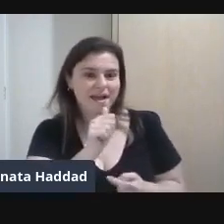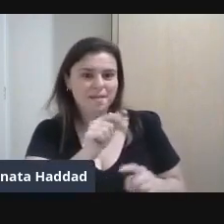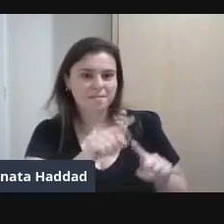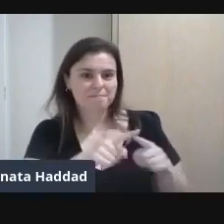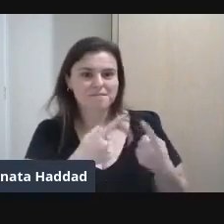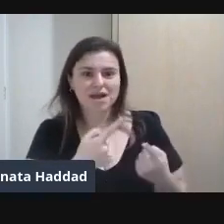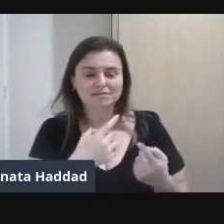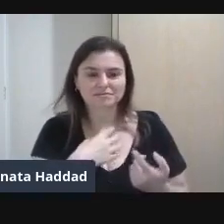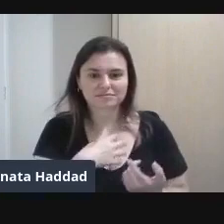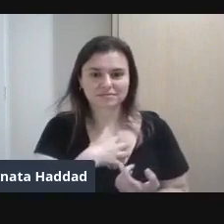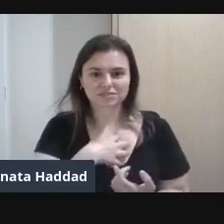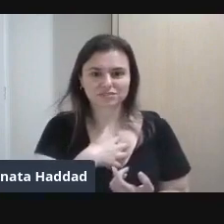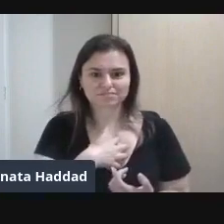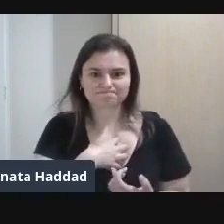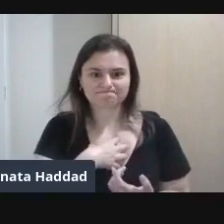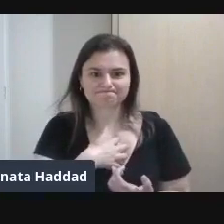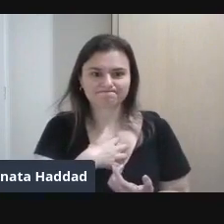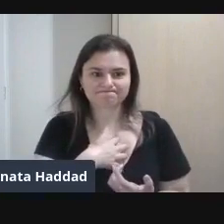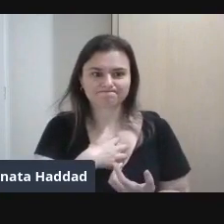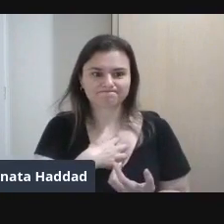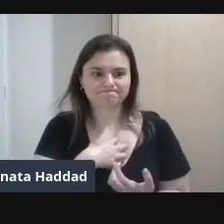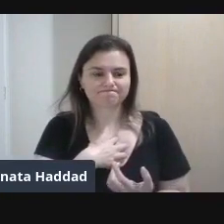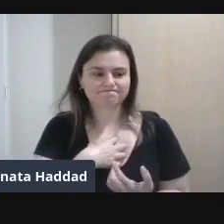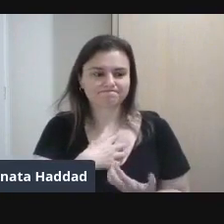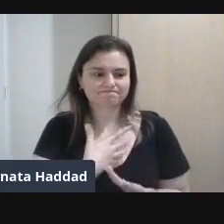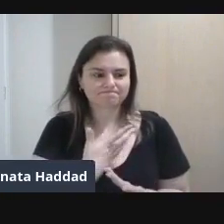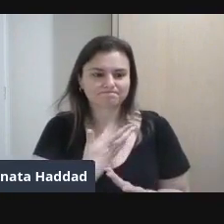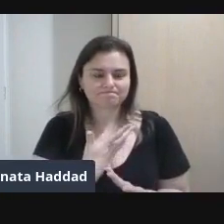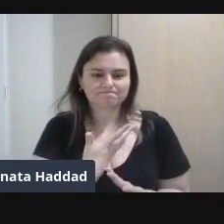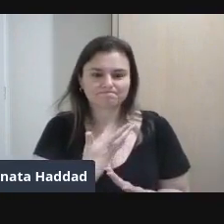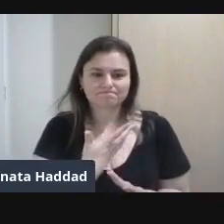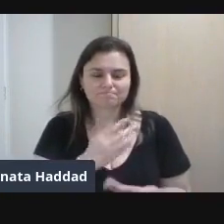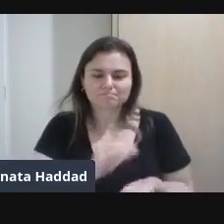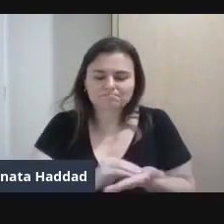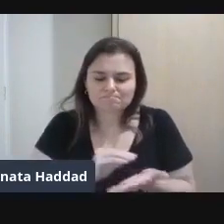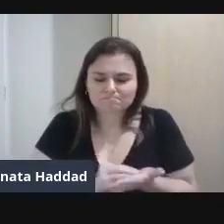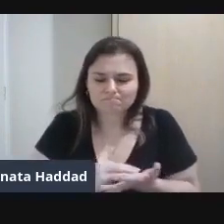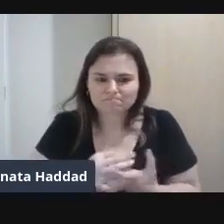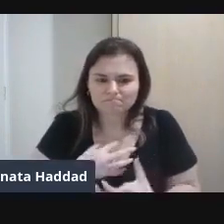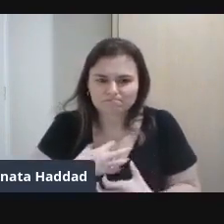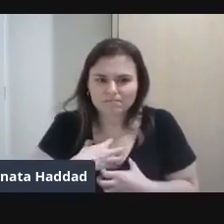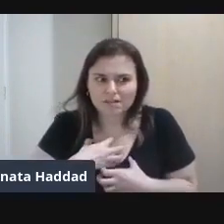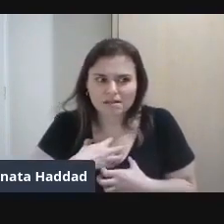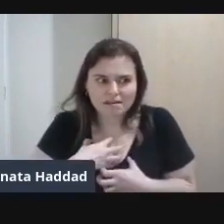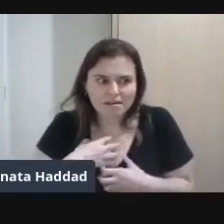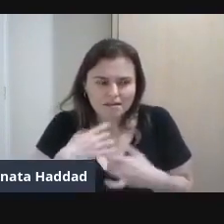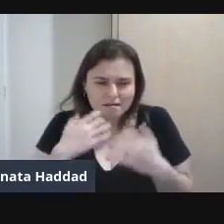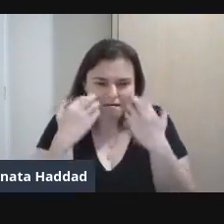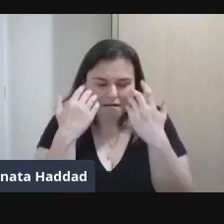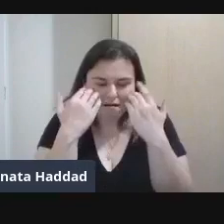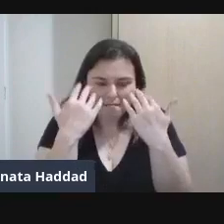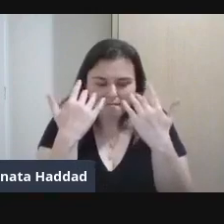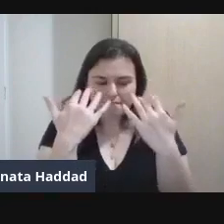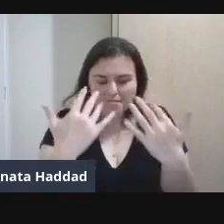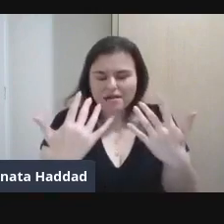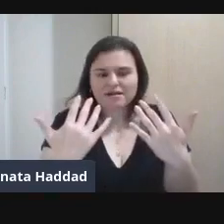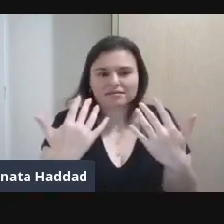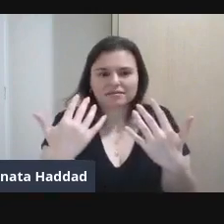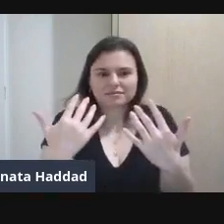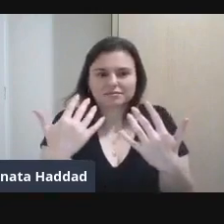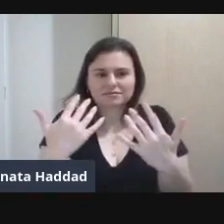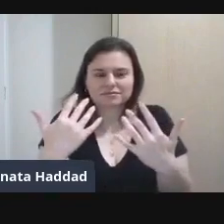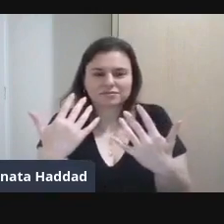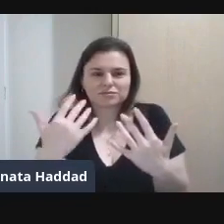A sensação Ficou sentindo Falta Daquele brilho Do movimento Do interesse